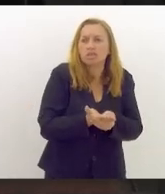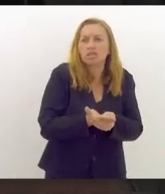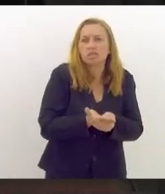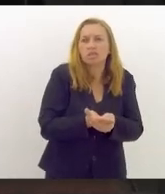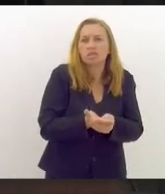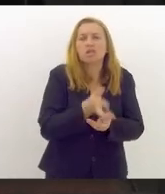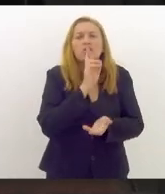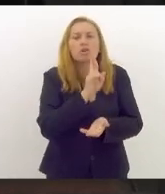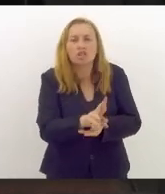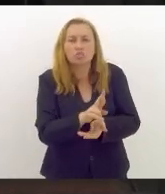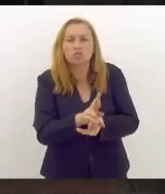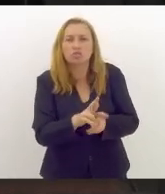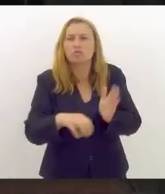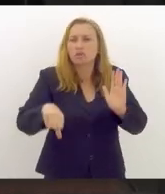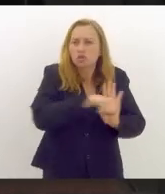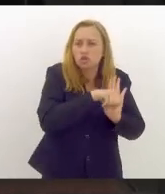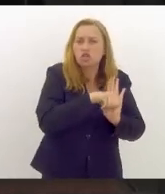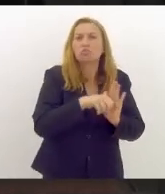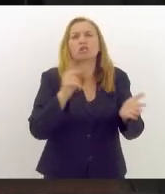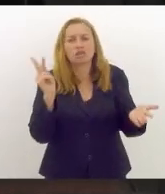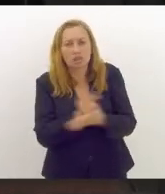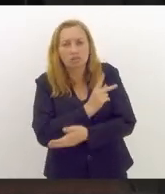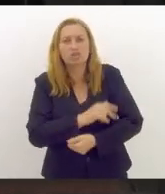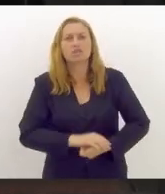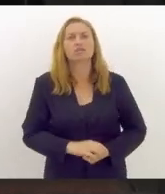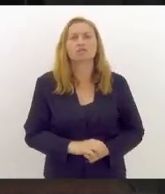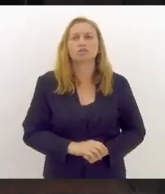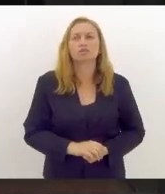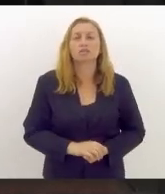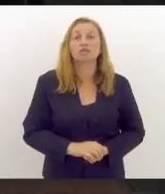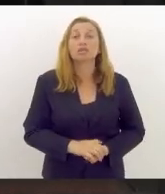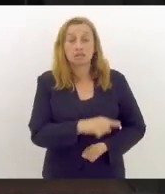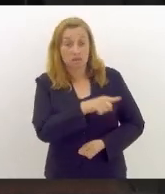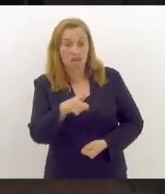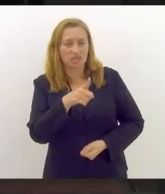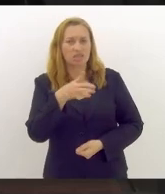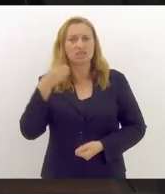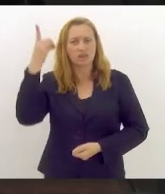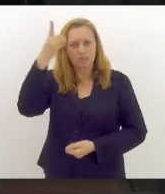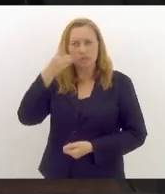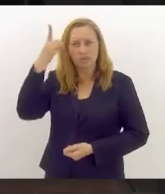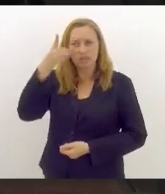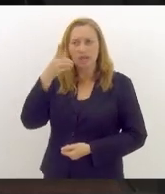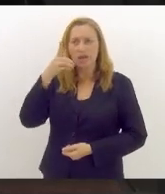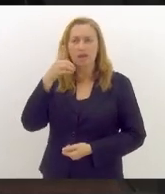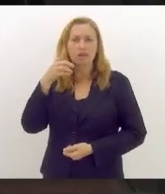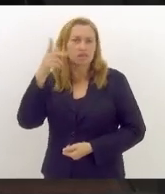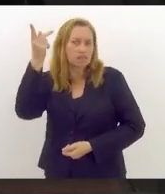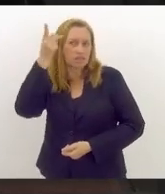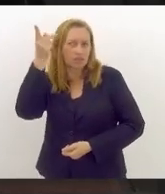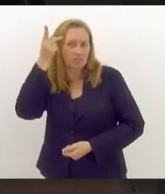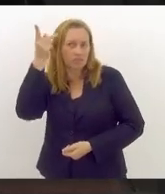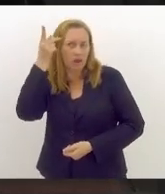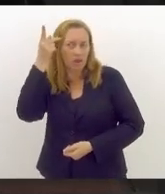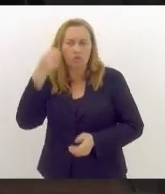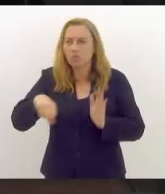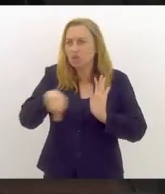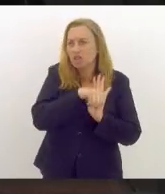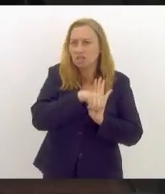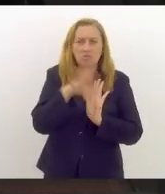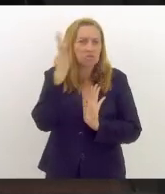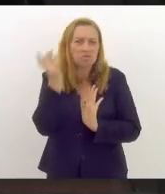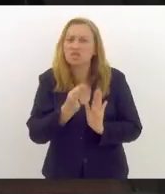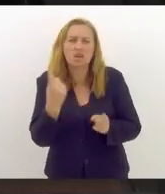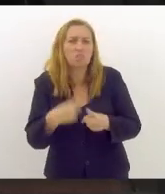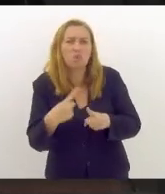responder pelos crimes que vem cometendo. E esta deputada paulista que cometeu um crime, também não sei porque não foi